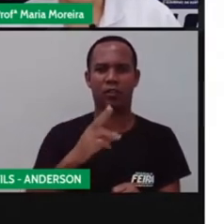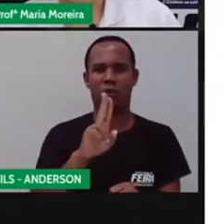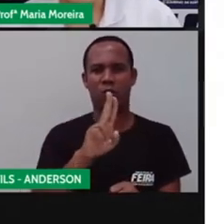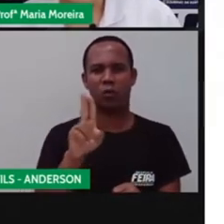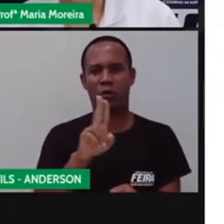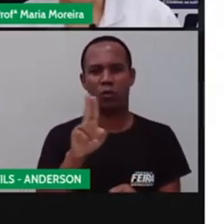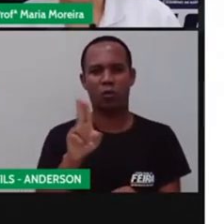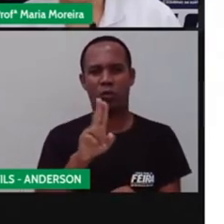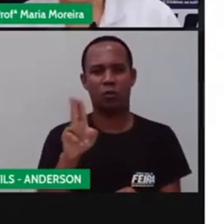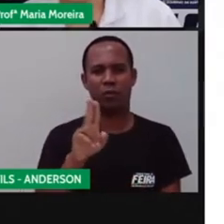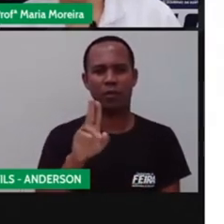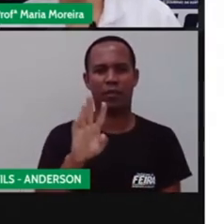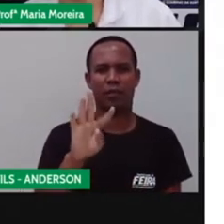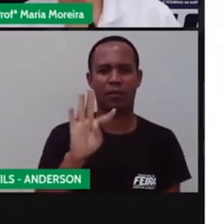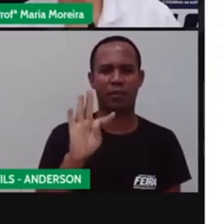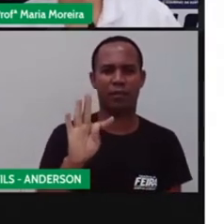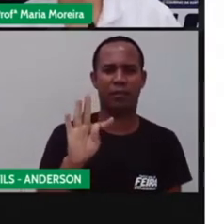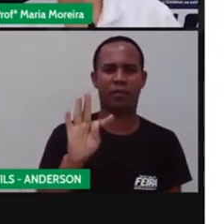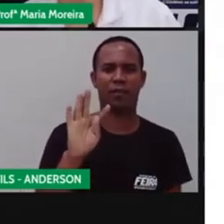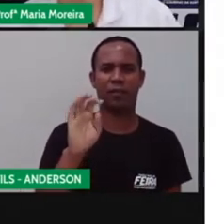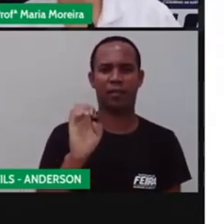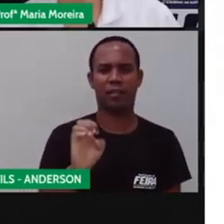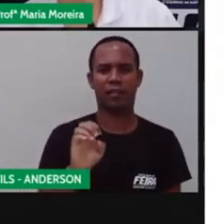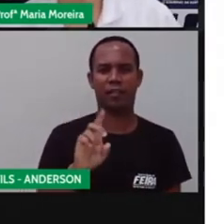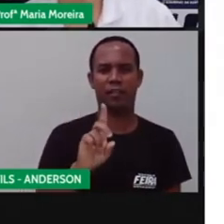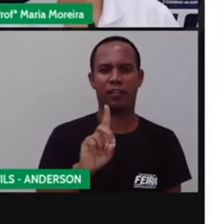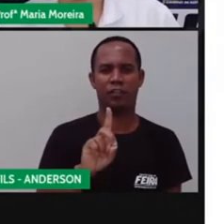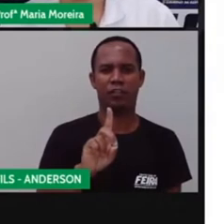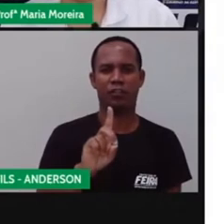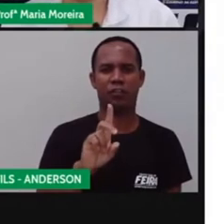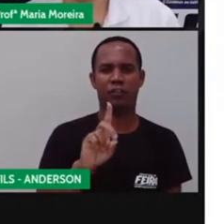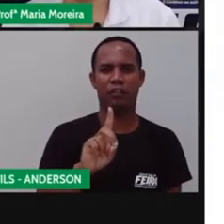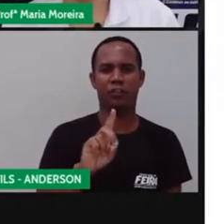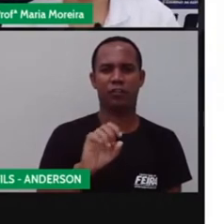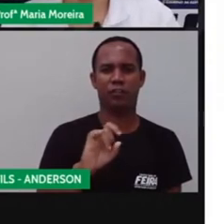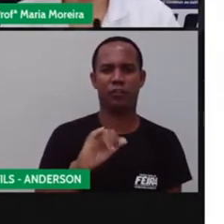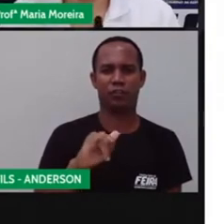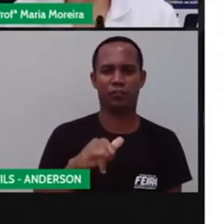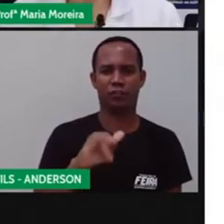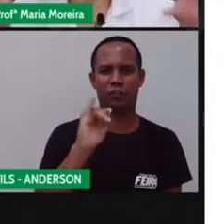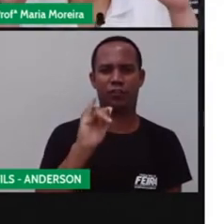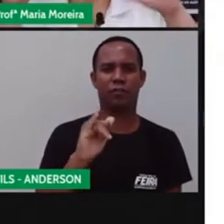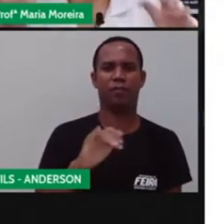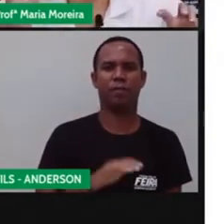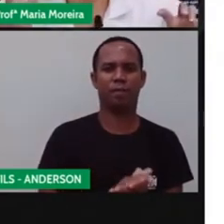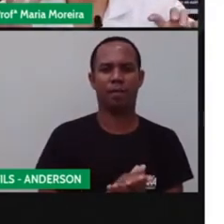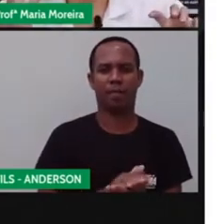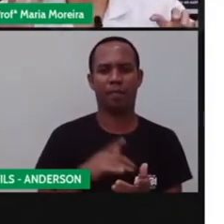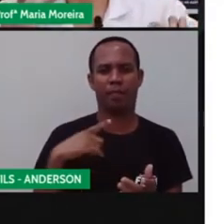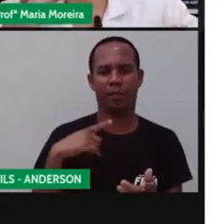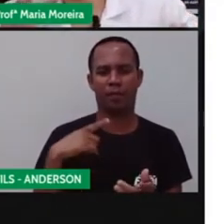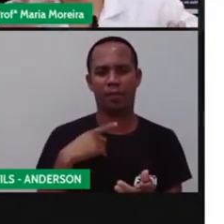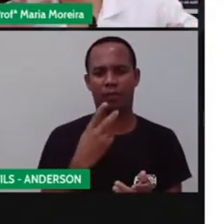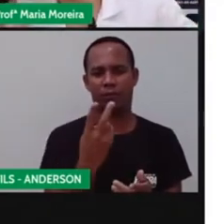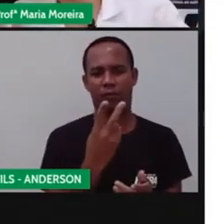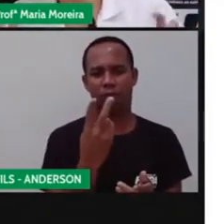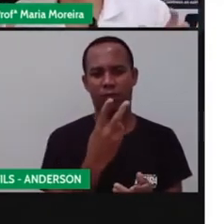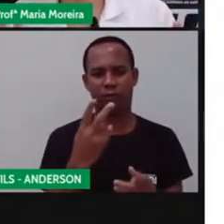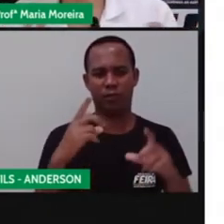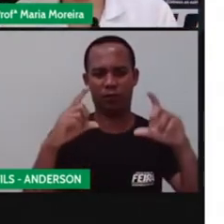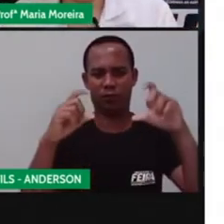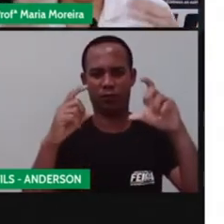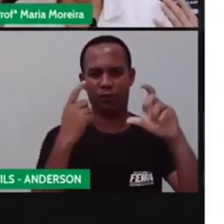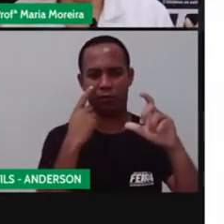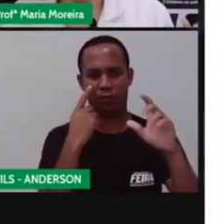Ted. Depois dele, inúmeros bichinhos começaram a ser fabricados pelo mundo. A Pró trouxe aí essas duas imagens para